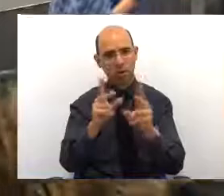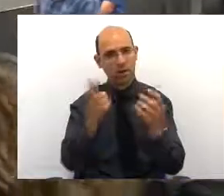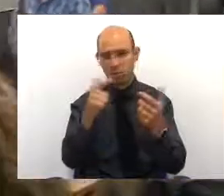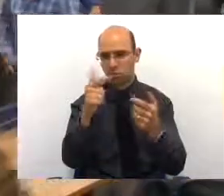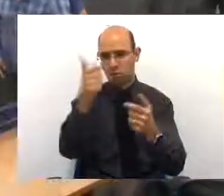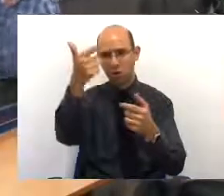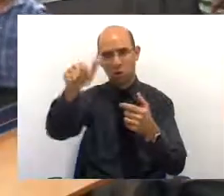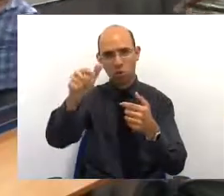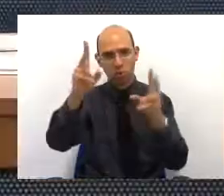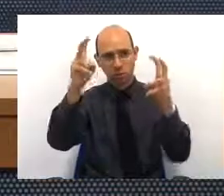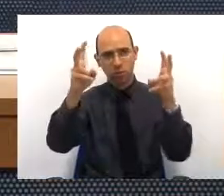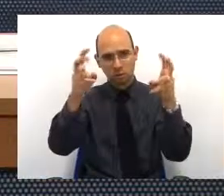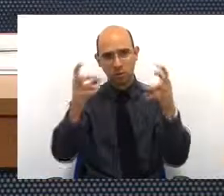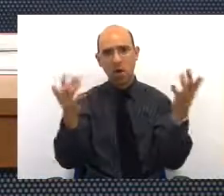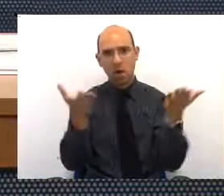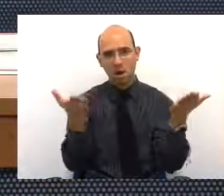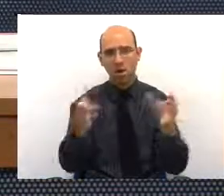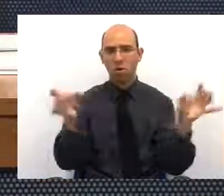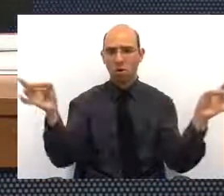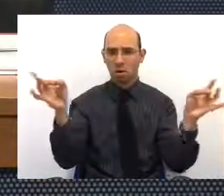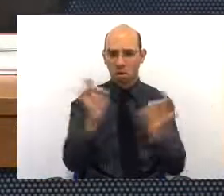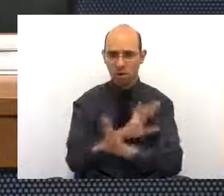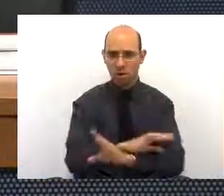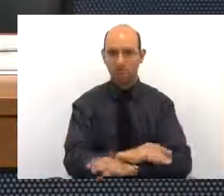matéria a ser tratada nessa audiência, dou por encerrado.